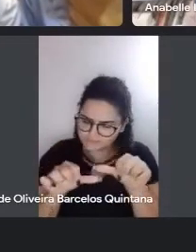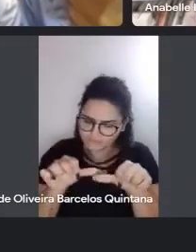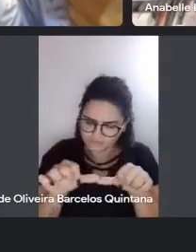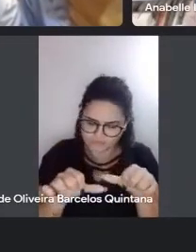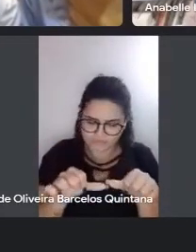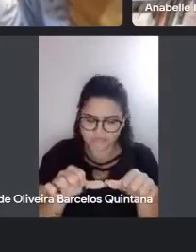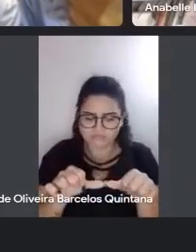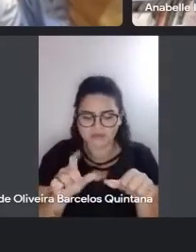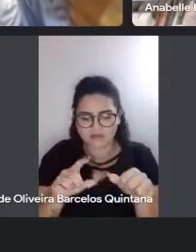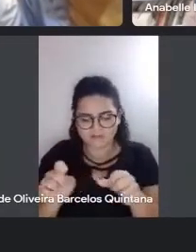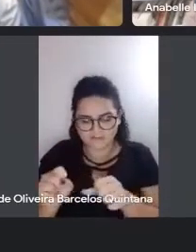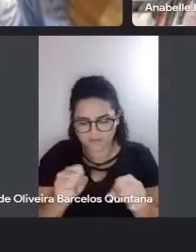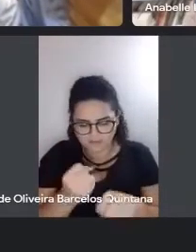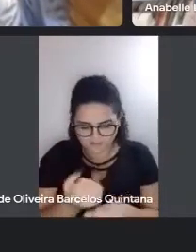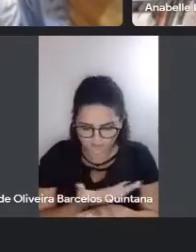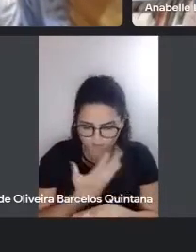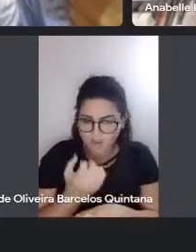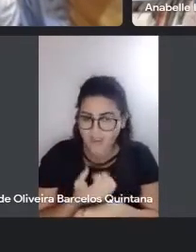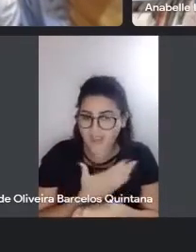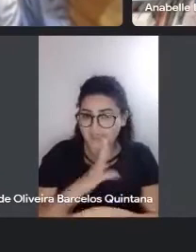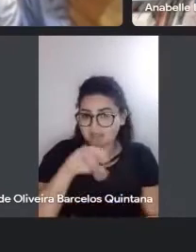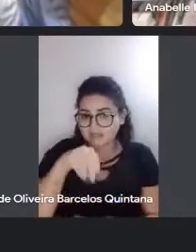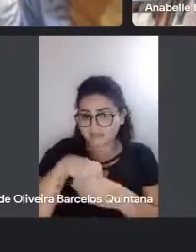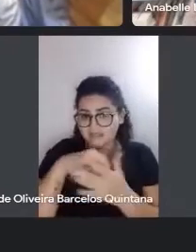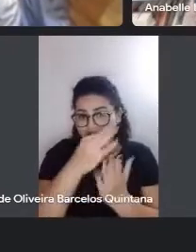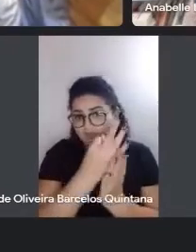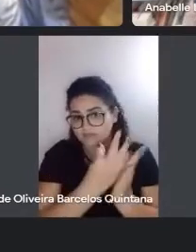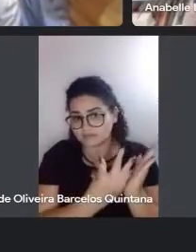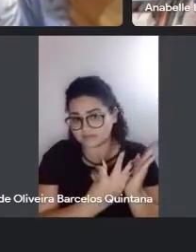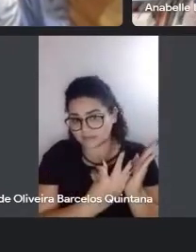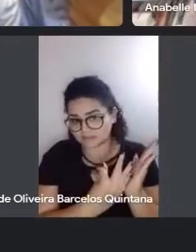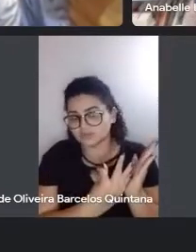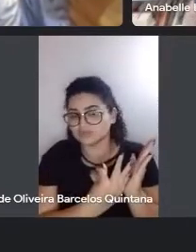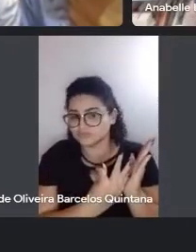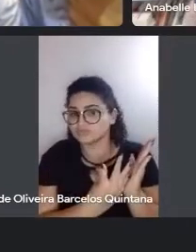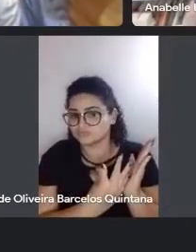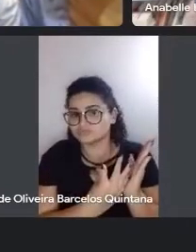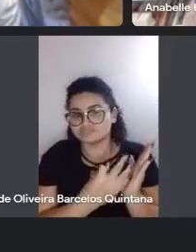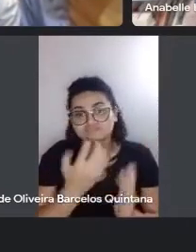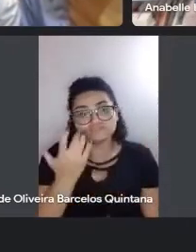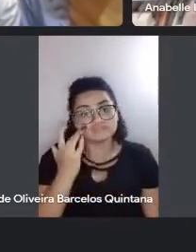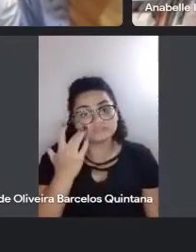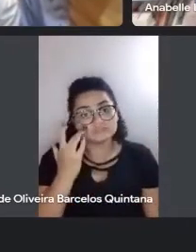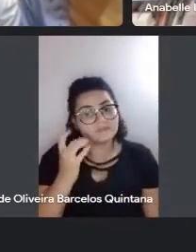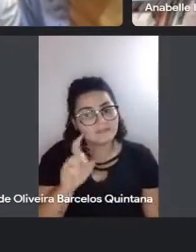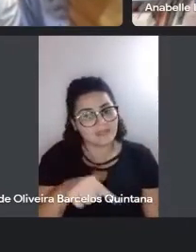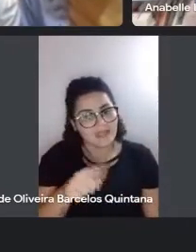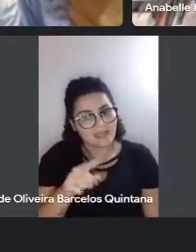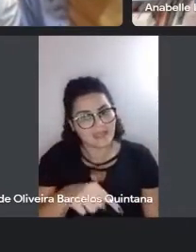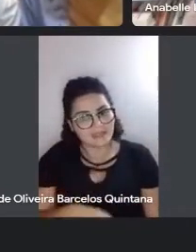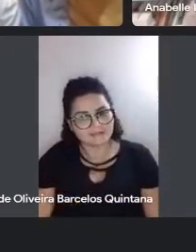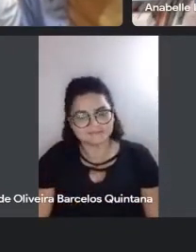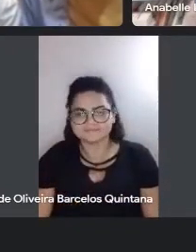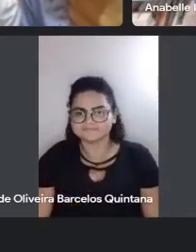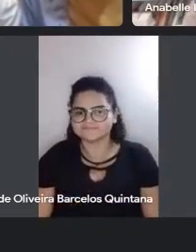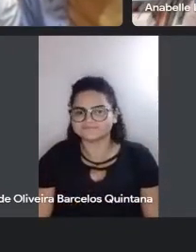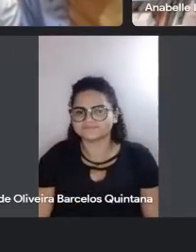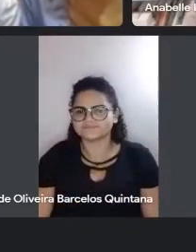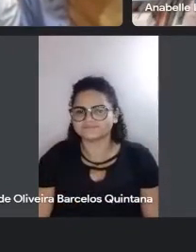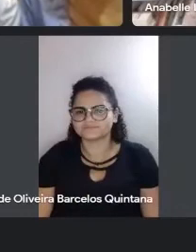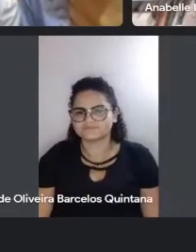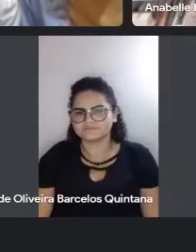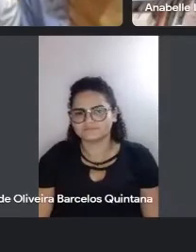potência poética do texto, para a poetização daquilo que ele está vendo também. A